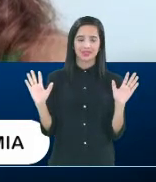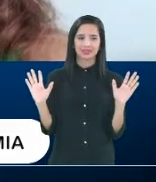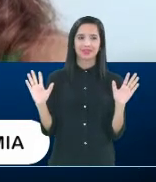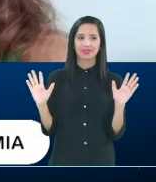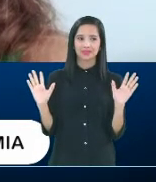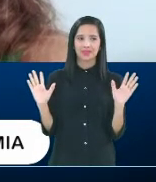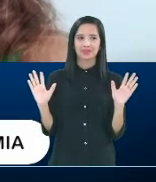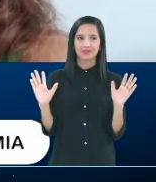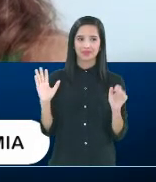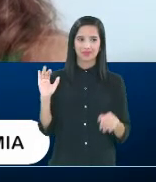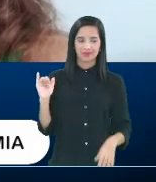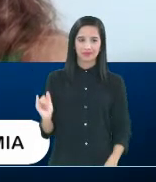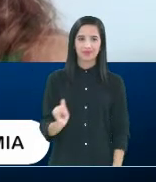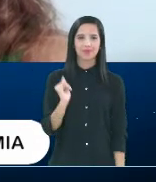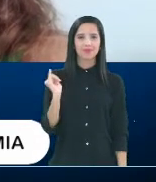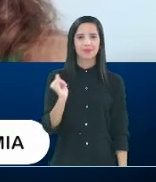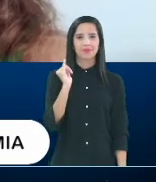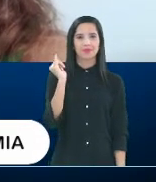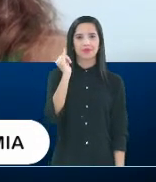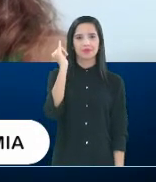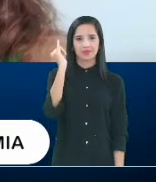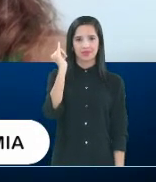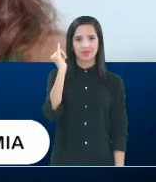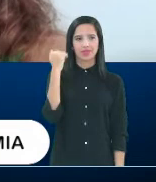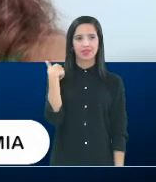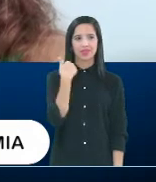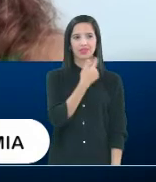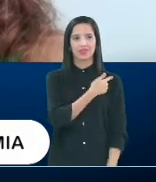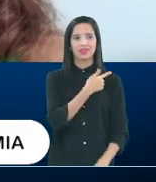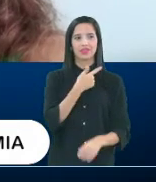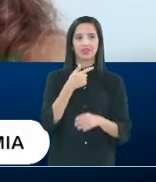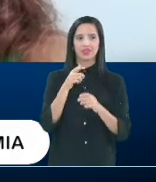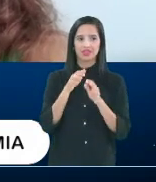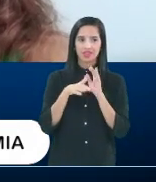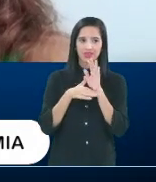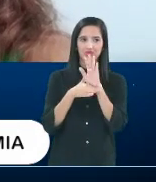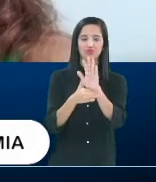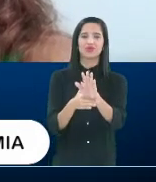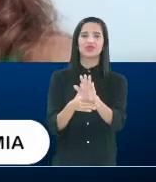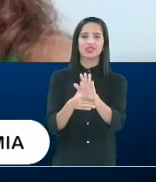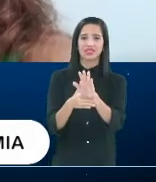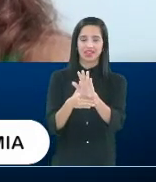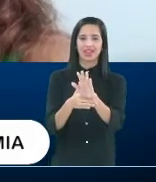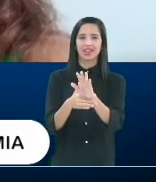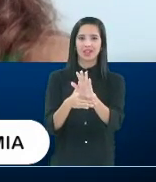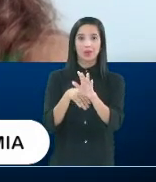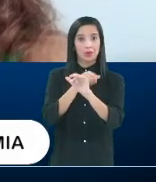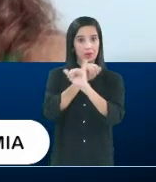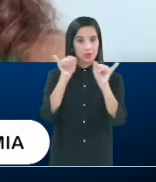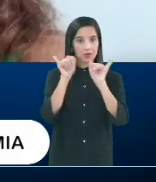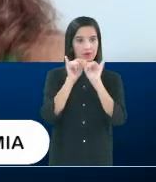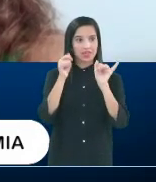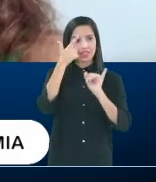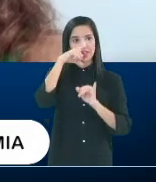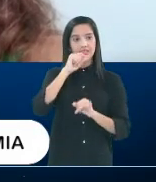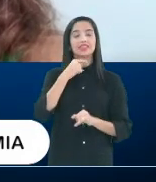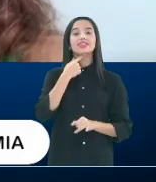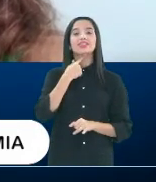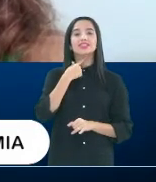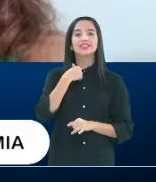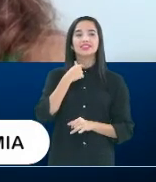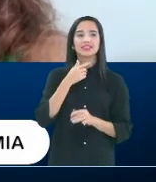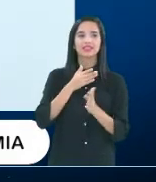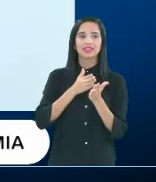O importante é a questão da gente poder contribuir com a informação. Quem quiser me seguir, né?